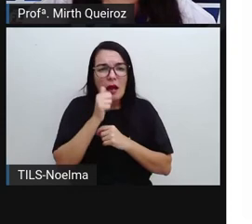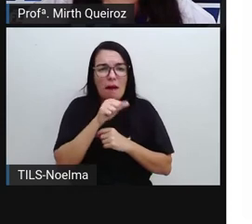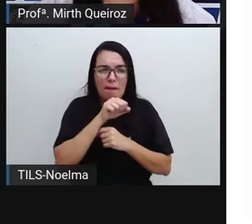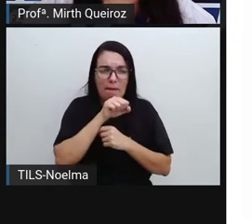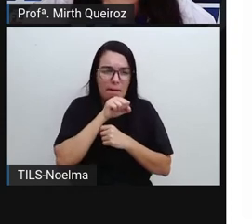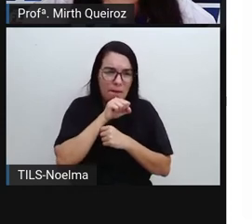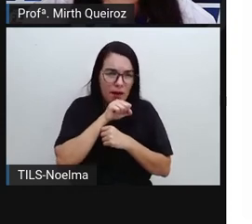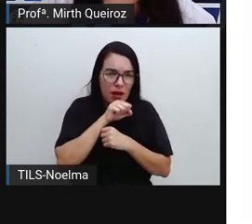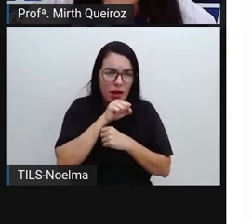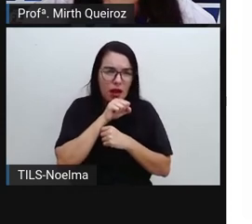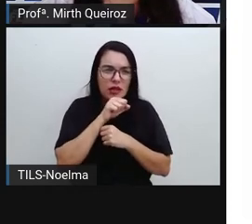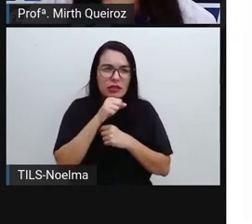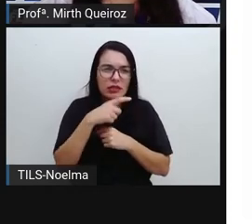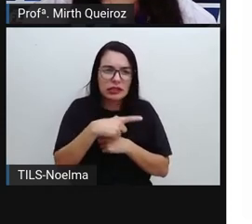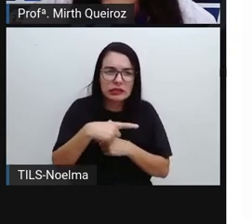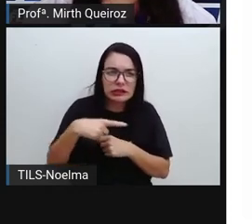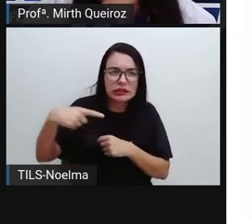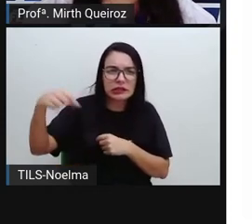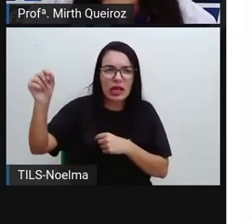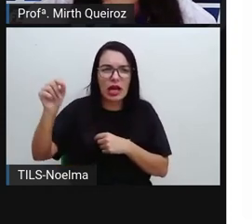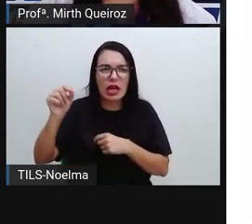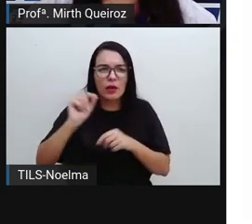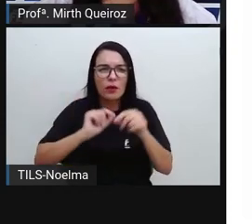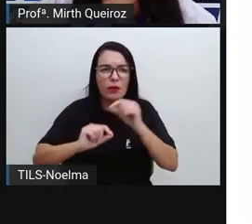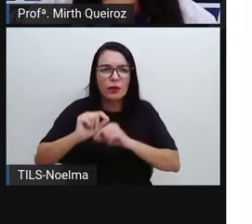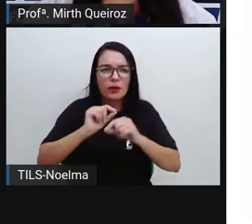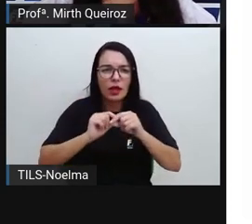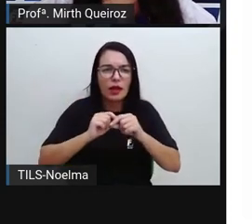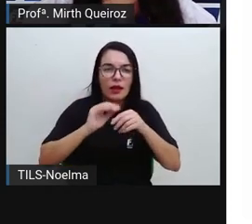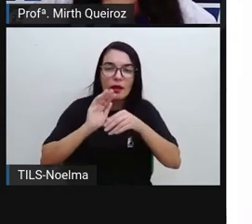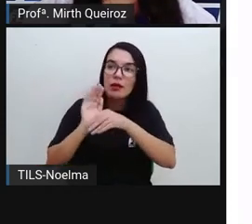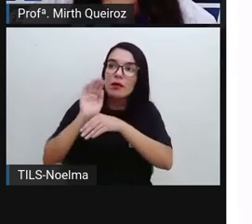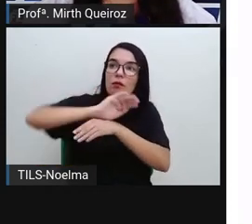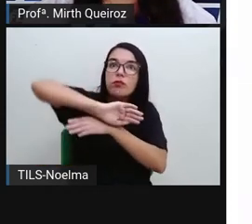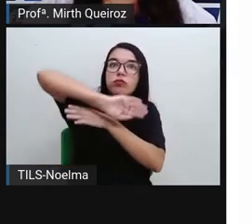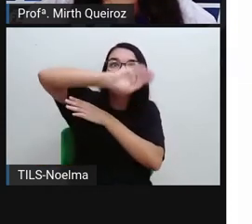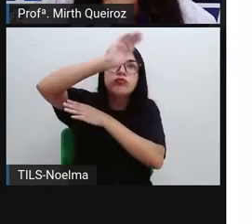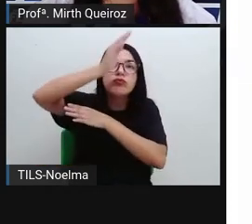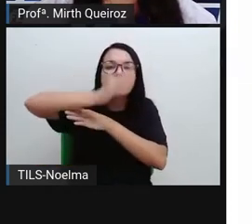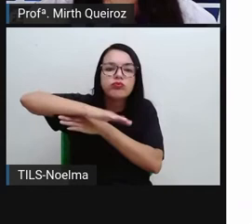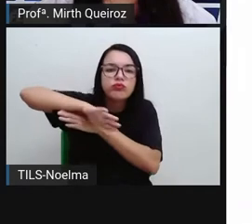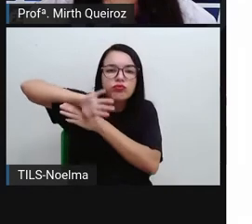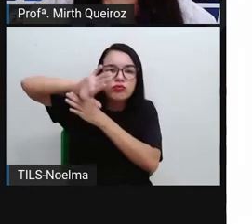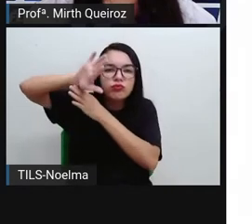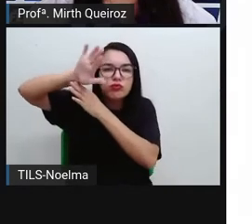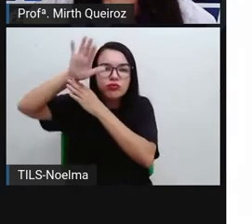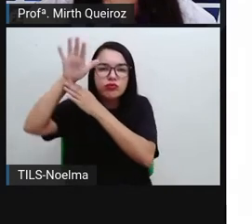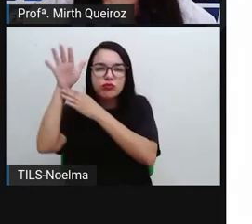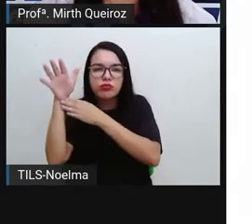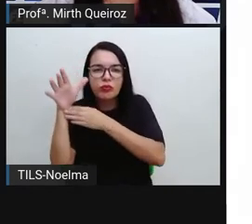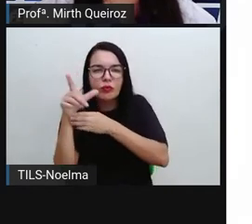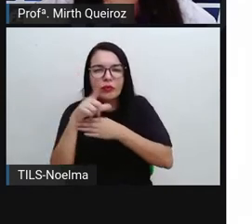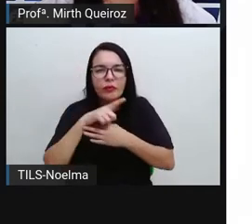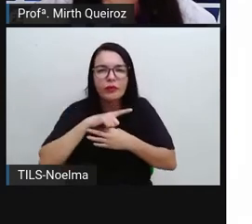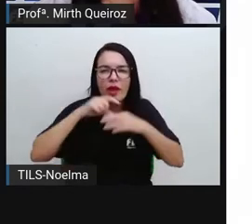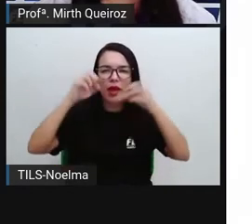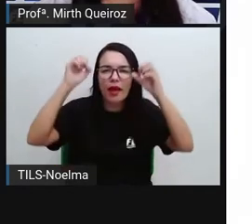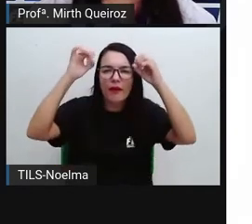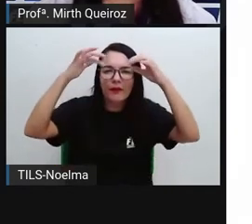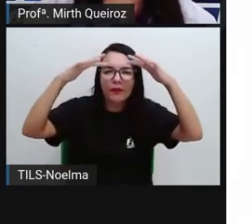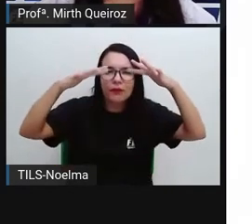lissaias célebres no encalço pelos montes boscosos recobertos de neve.